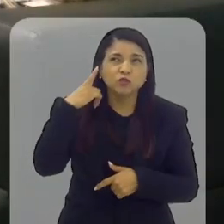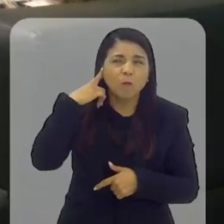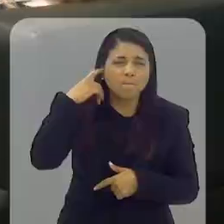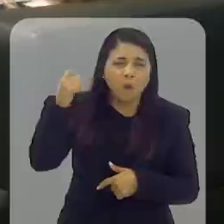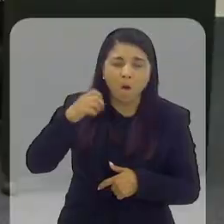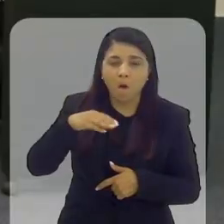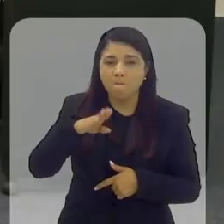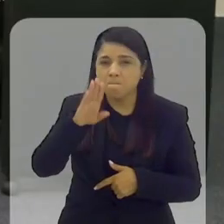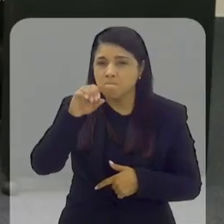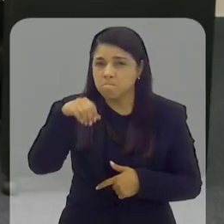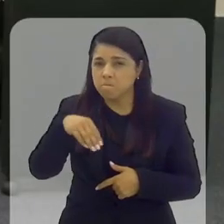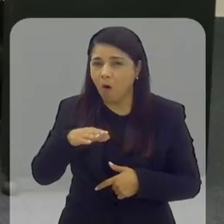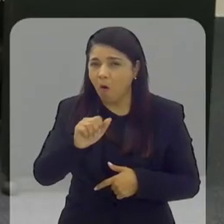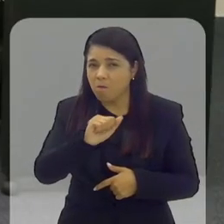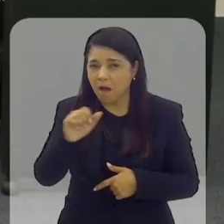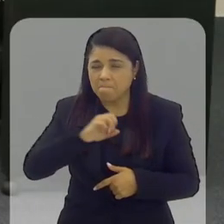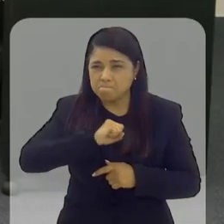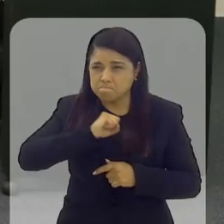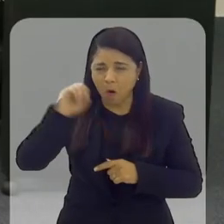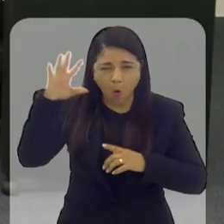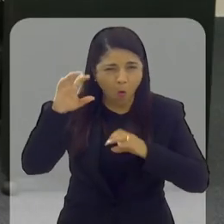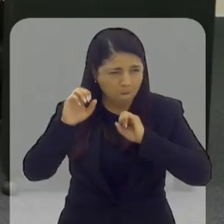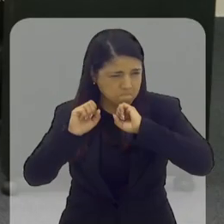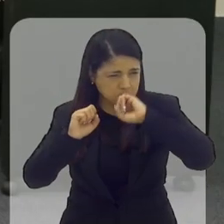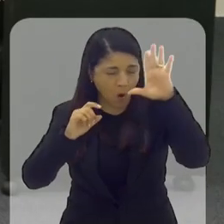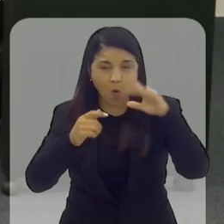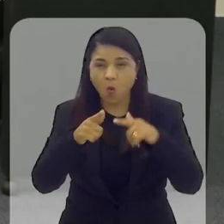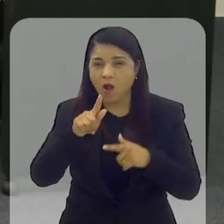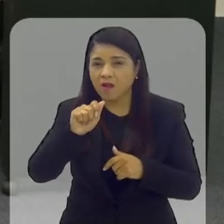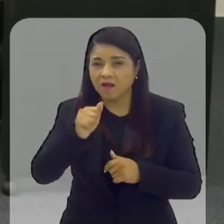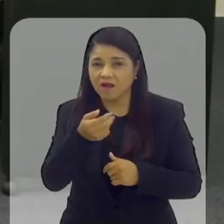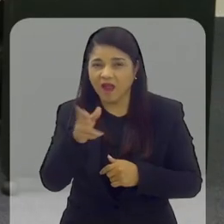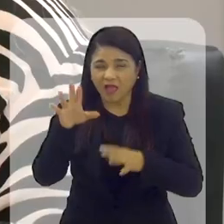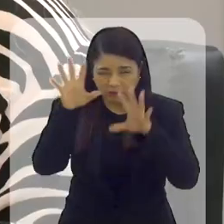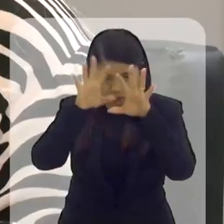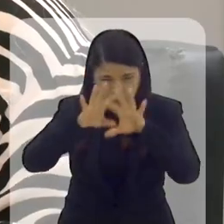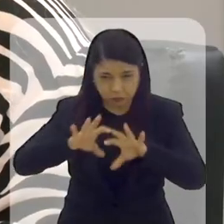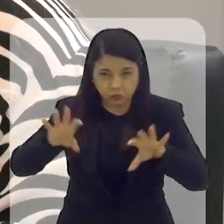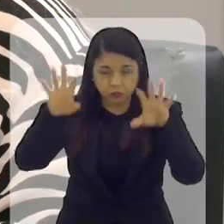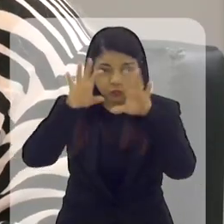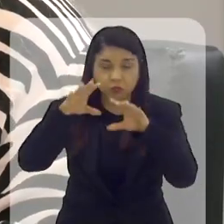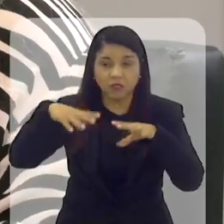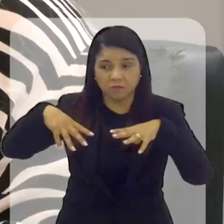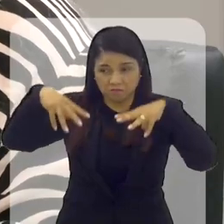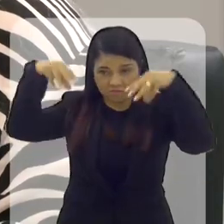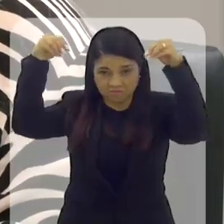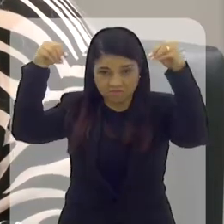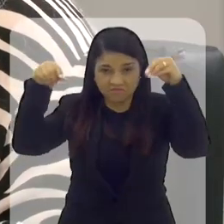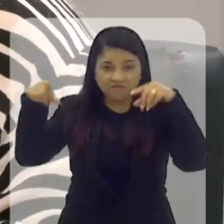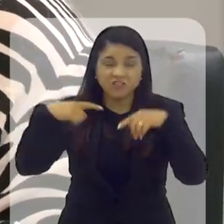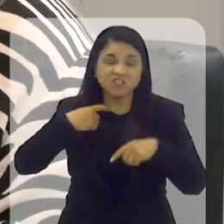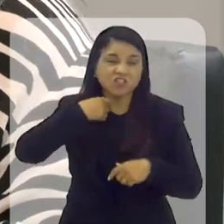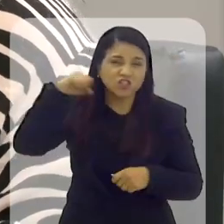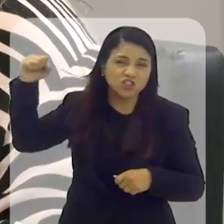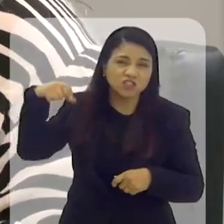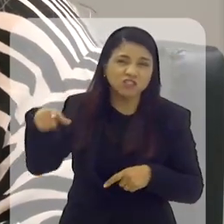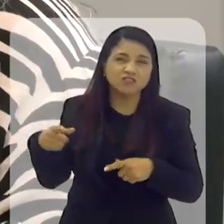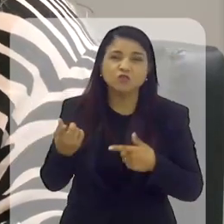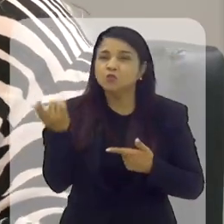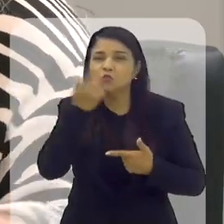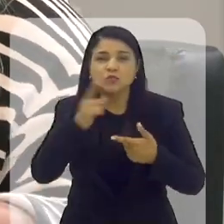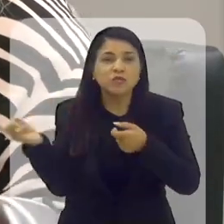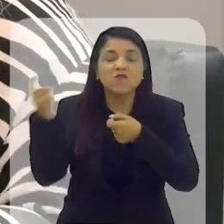bombas estourando, e o gás lacrimogêneo aqui no nosso prédio, que era o Palácio Tiradentes. E nós não conseguíamos